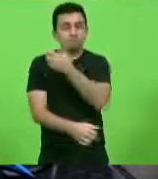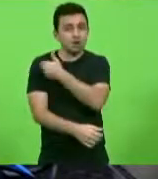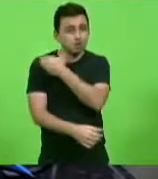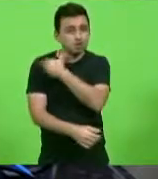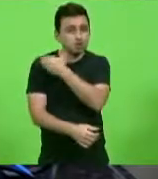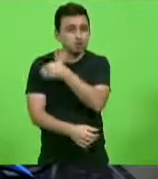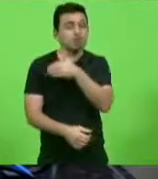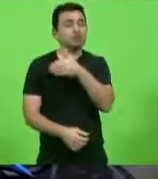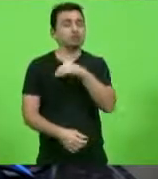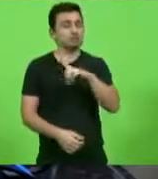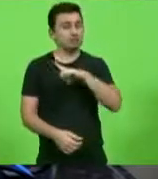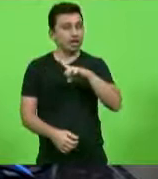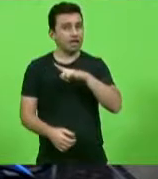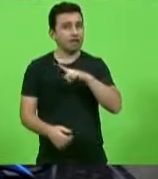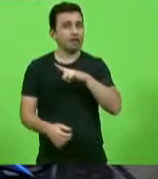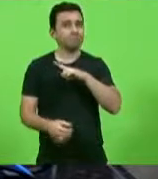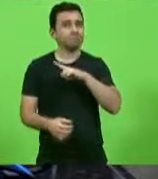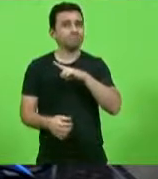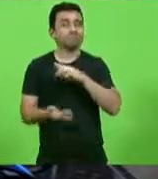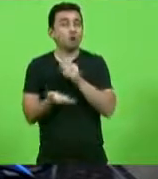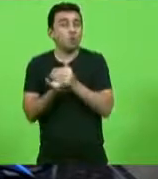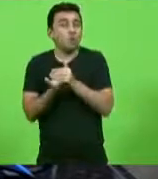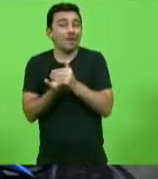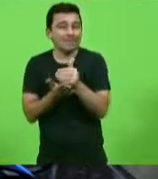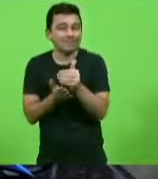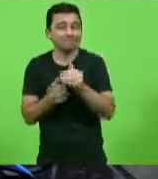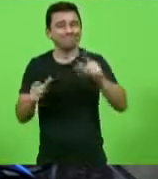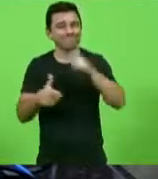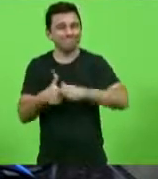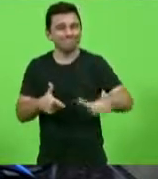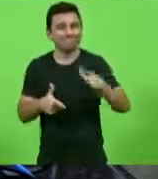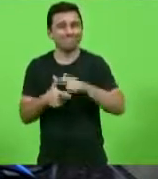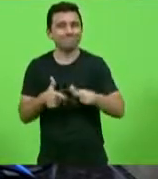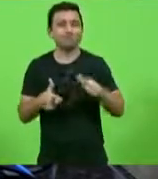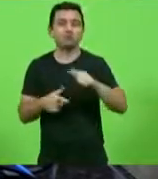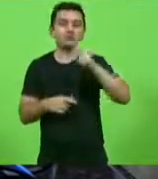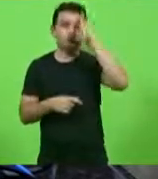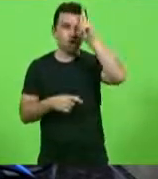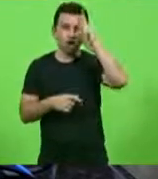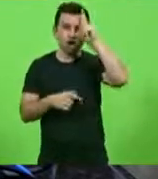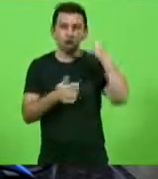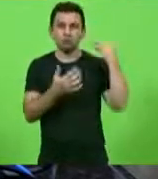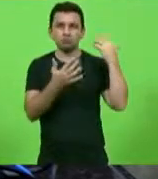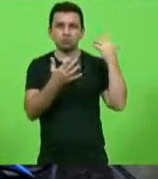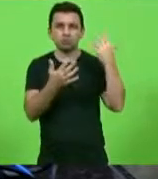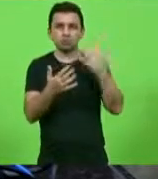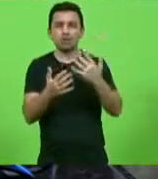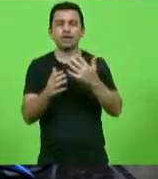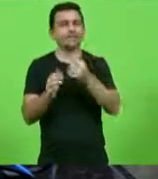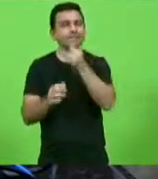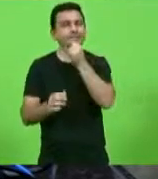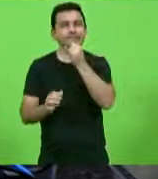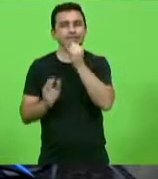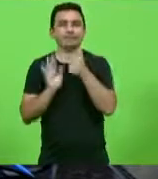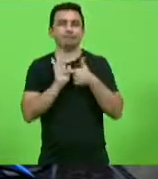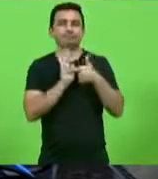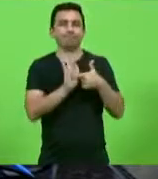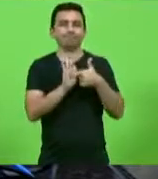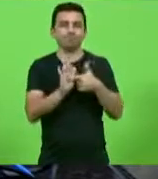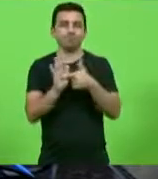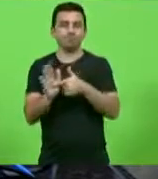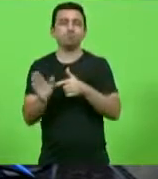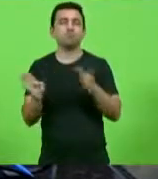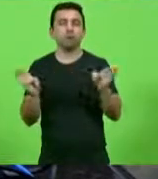preconceituosos e aí nasce um grande problema e a história, aliás, é cheia de exemplos de